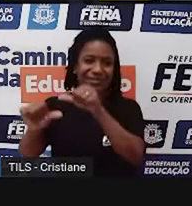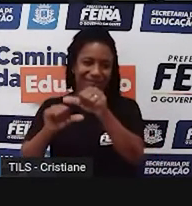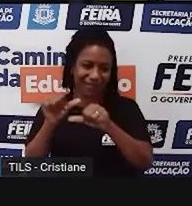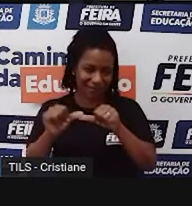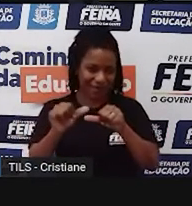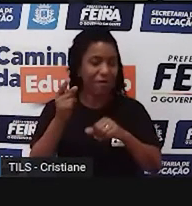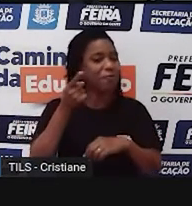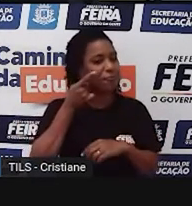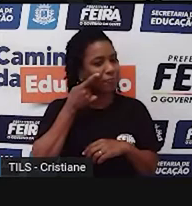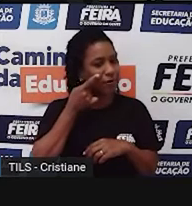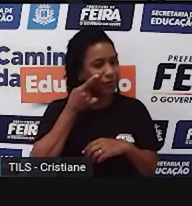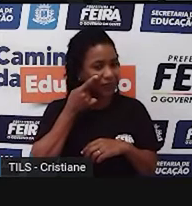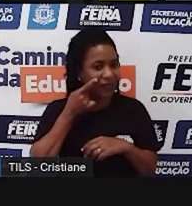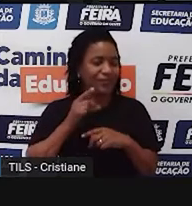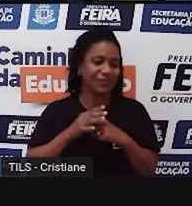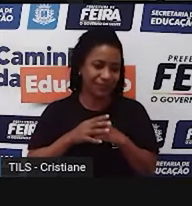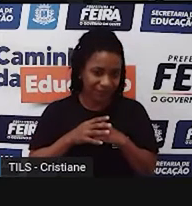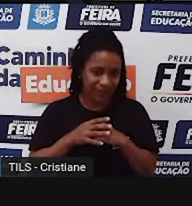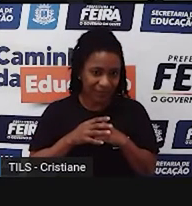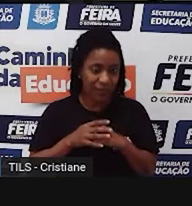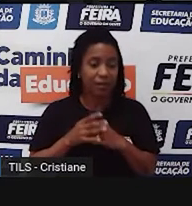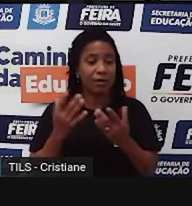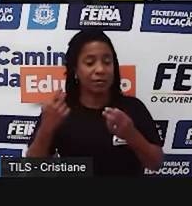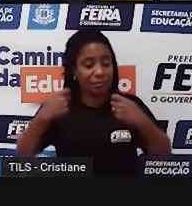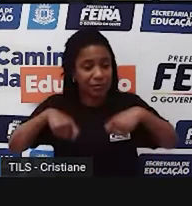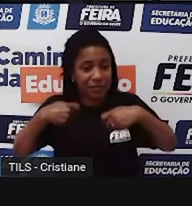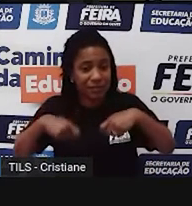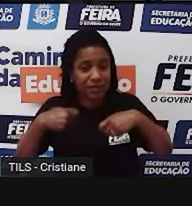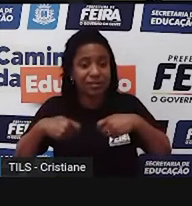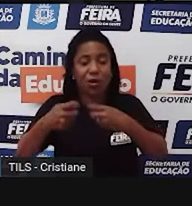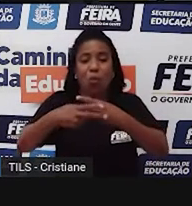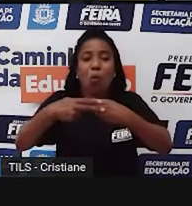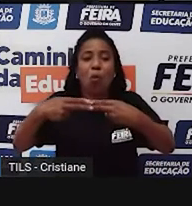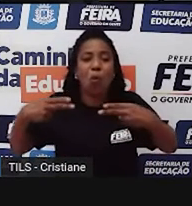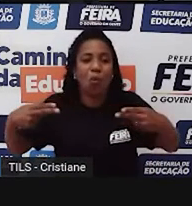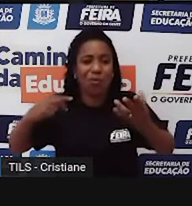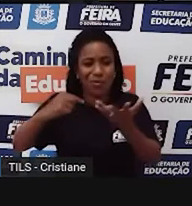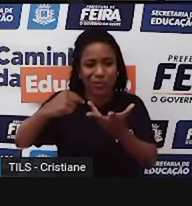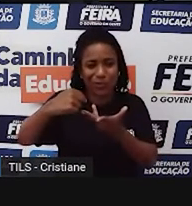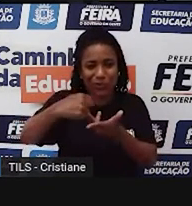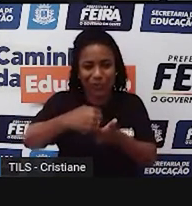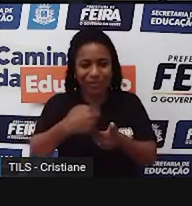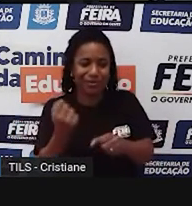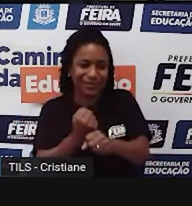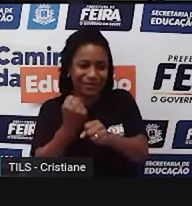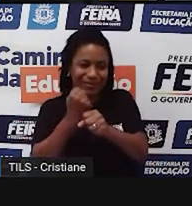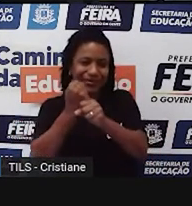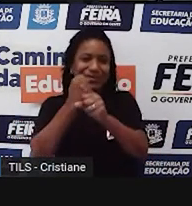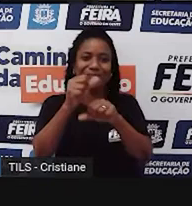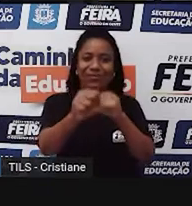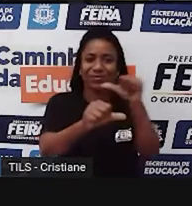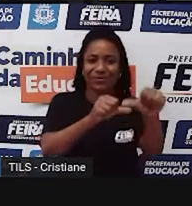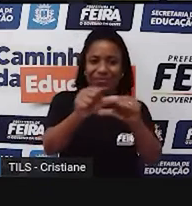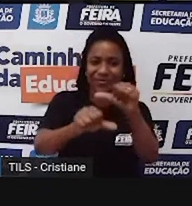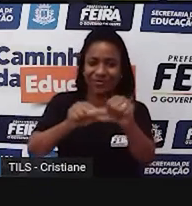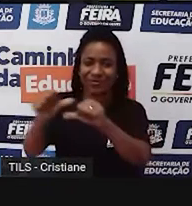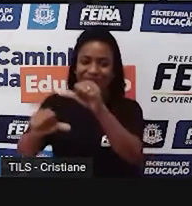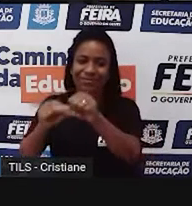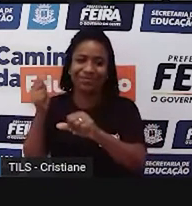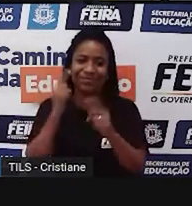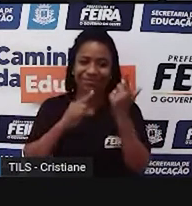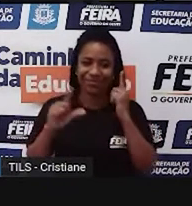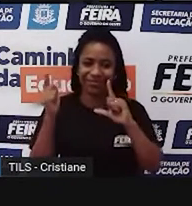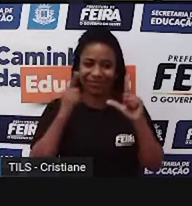À medida que a gente vai tendo necessidade de uma determinada coisa, a gente vai trabalhando, vai conseguindo isso